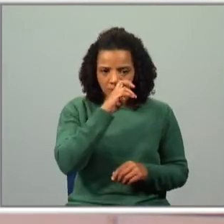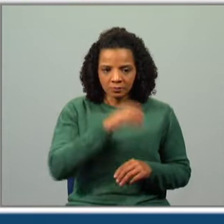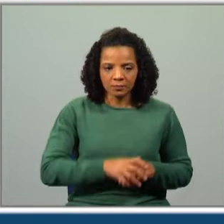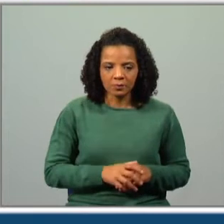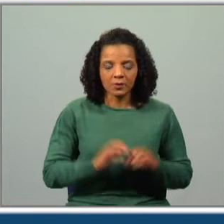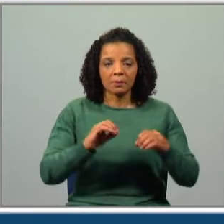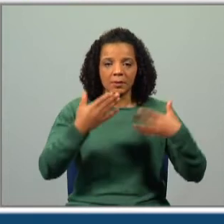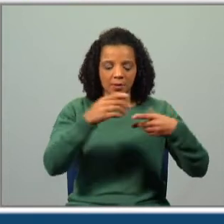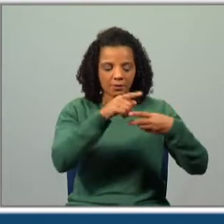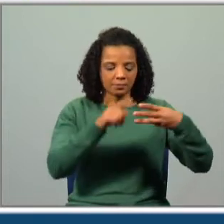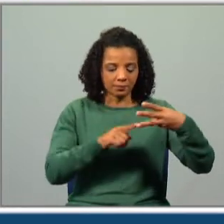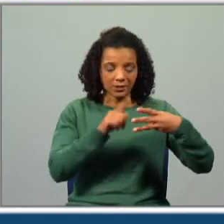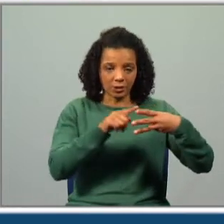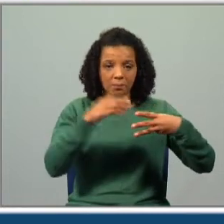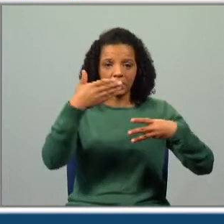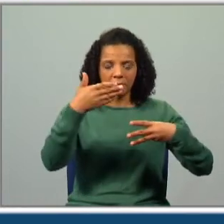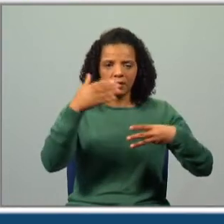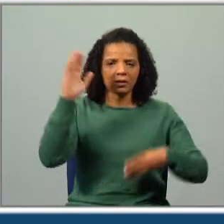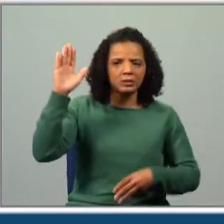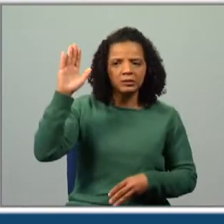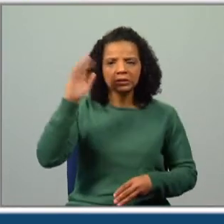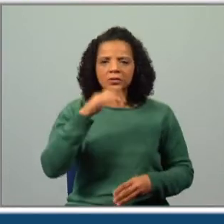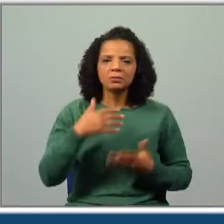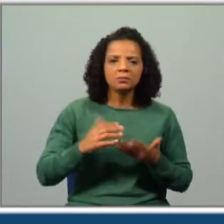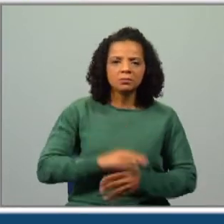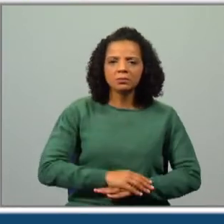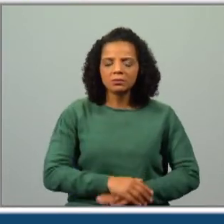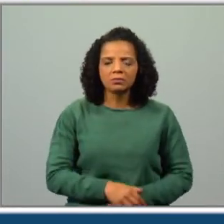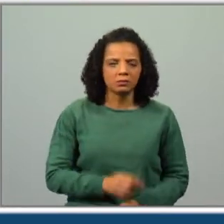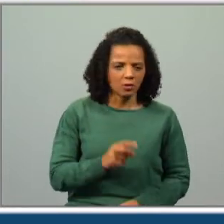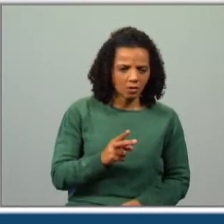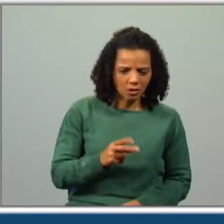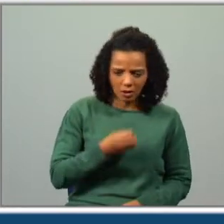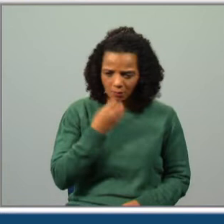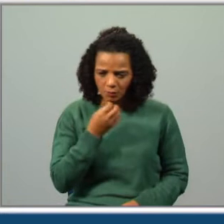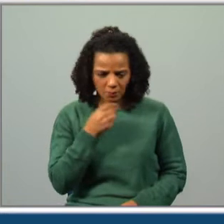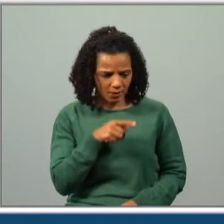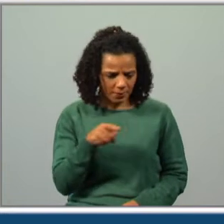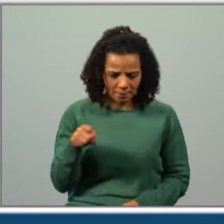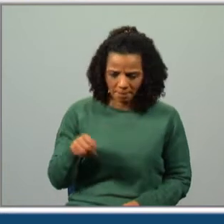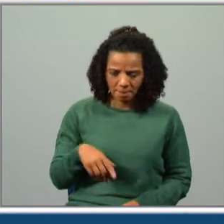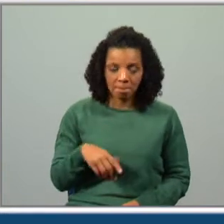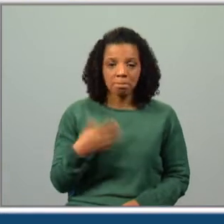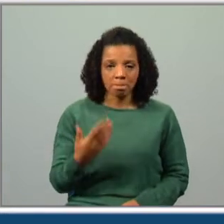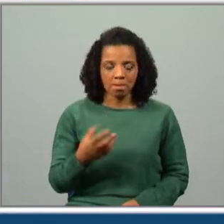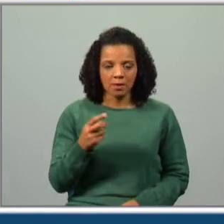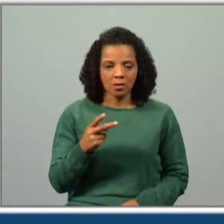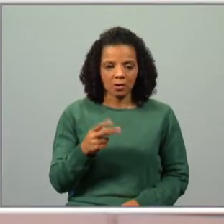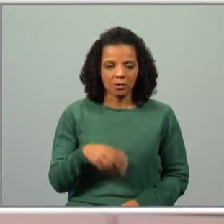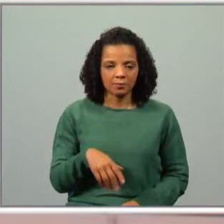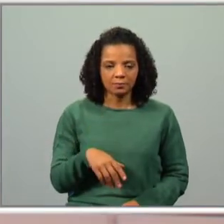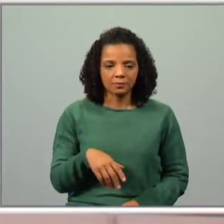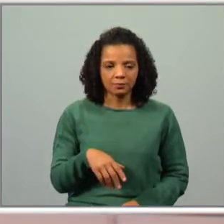primeira opção. Aí. Ok, muito bem. E agora quais